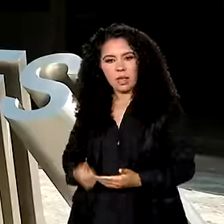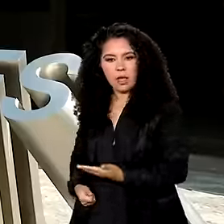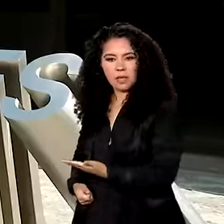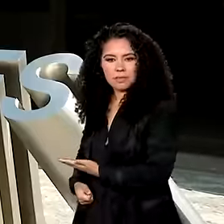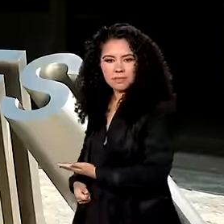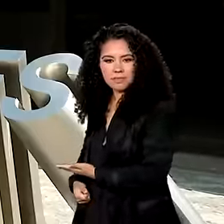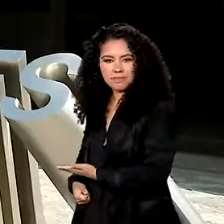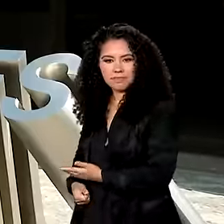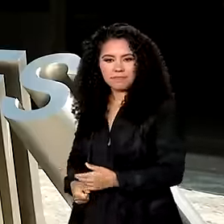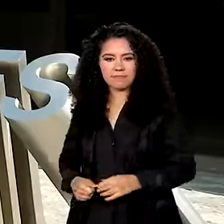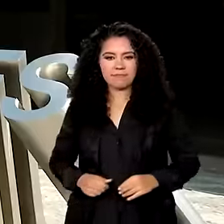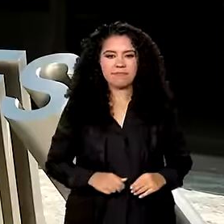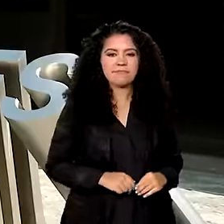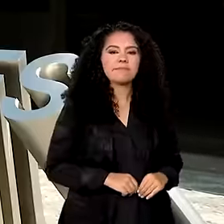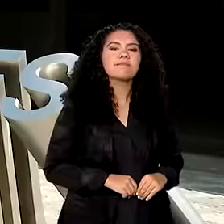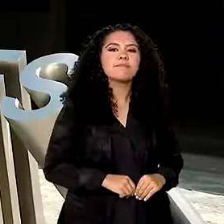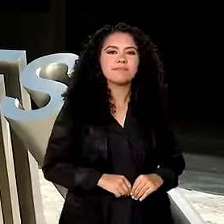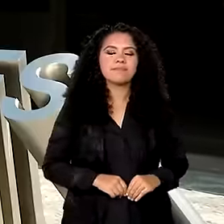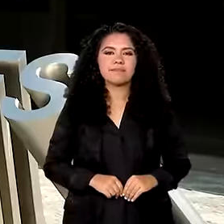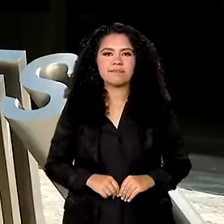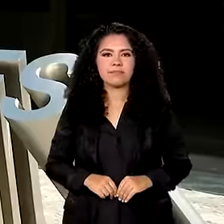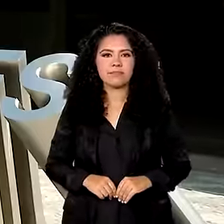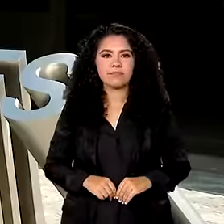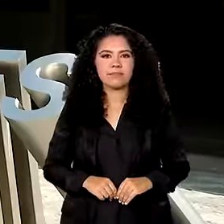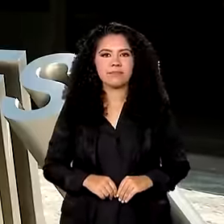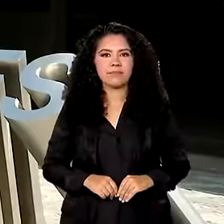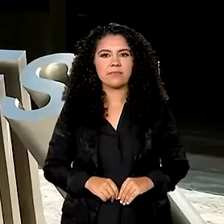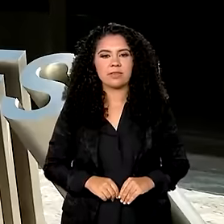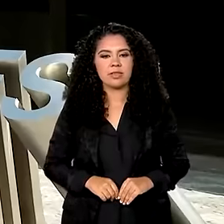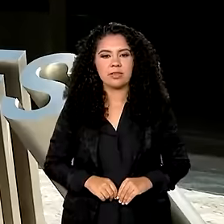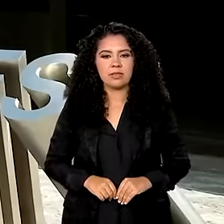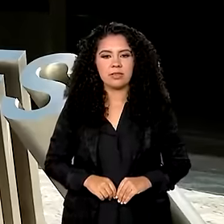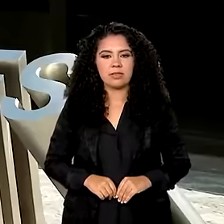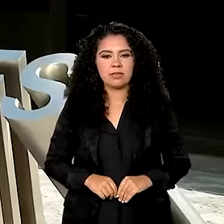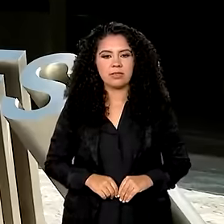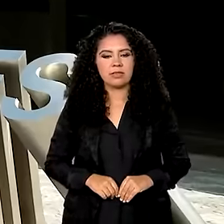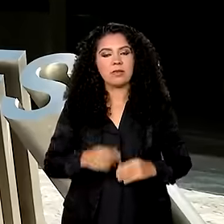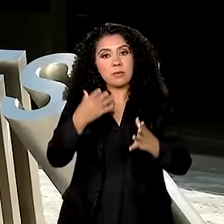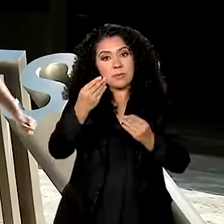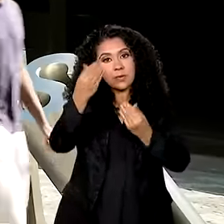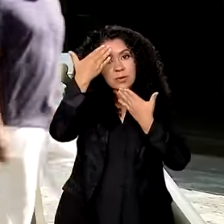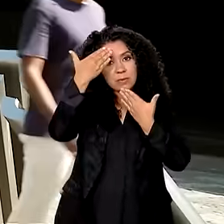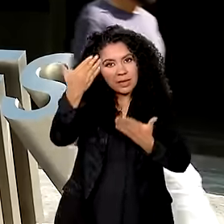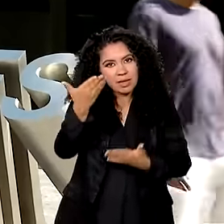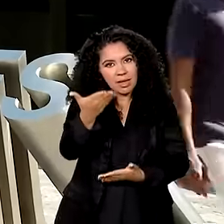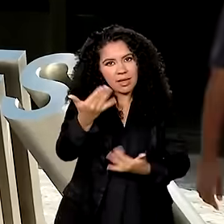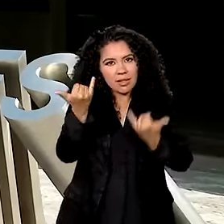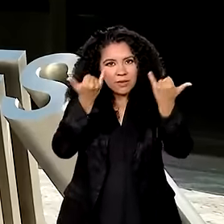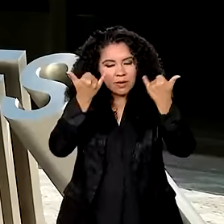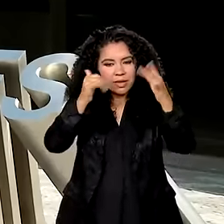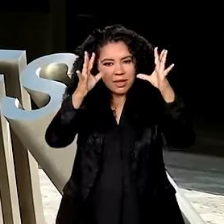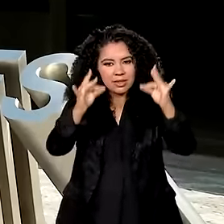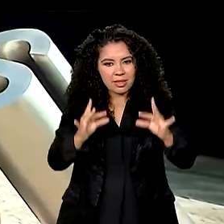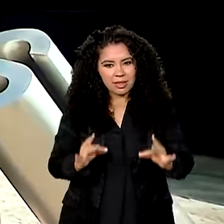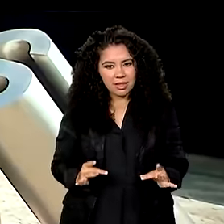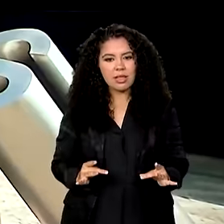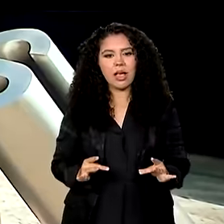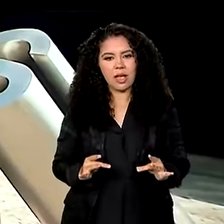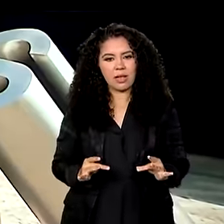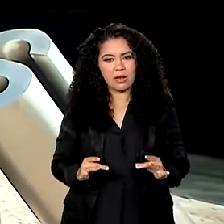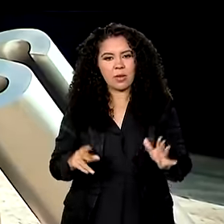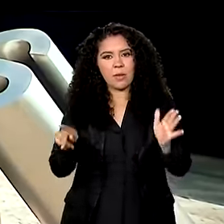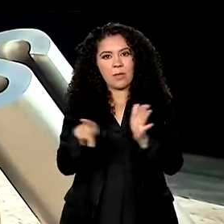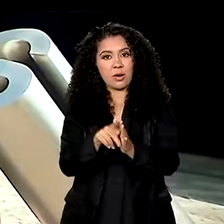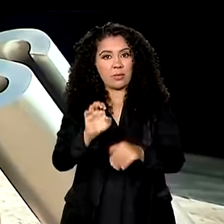.br. Eu volto com você, Renata. Tá certo, Cláudia. Muito obrigada pelas suas informações direto